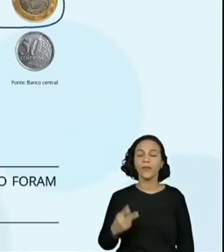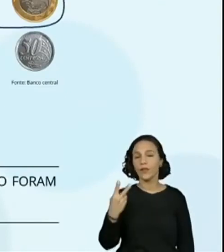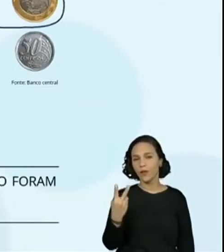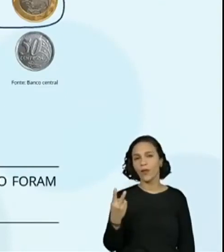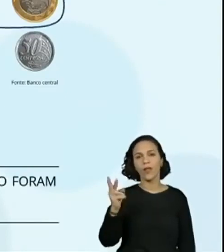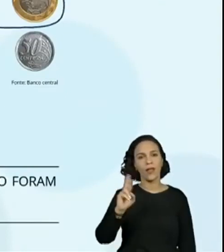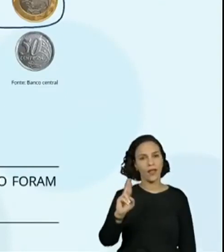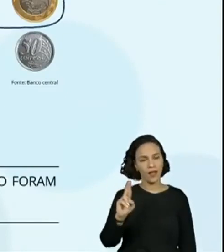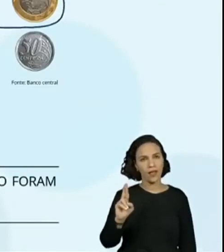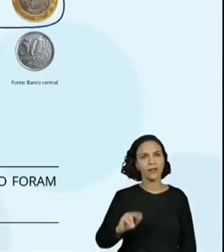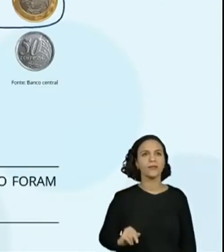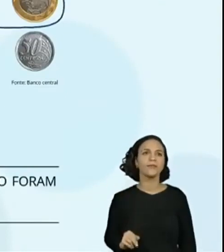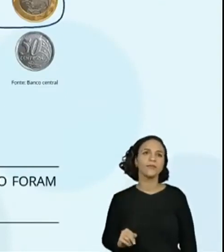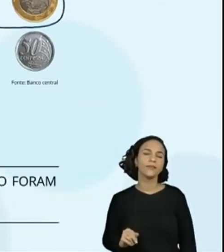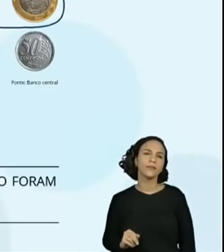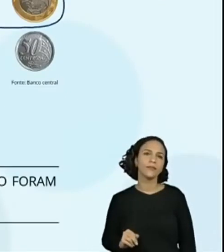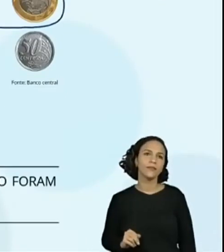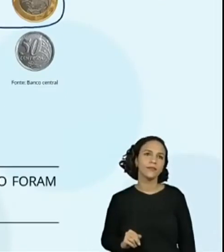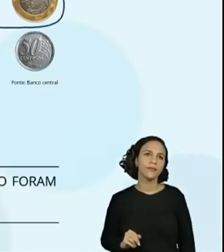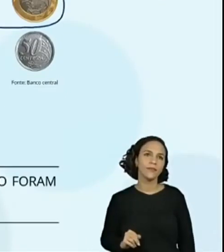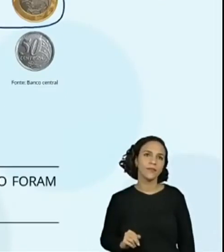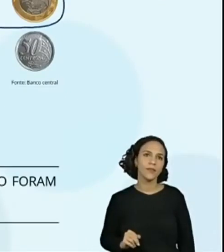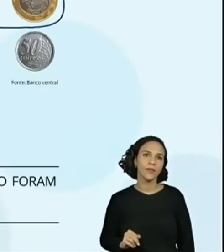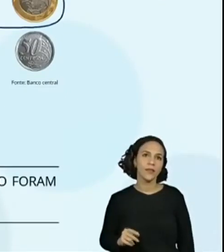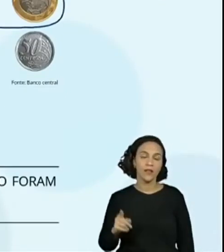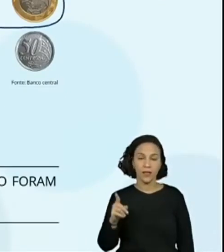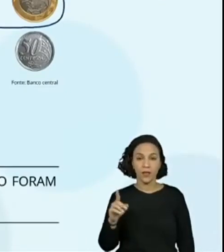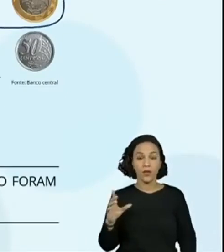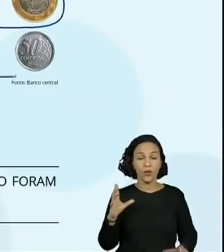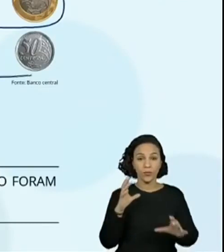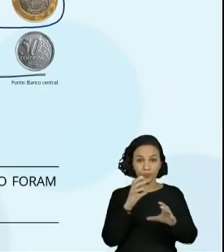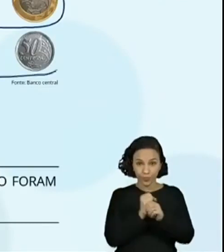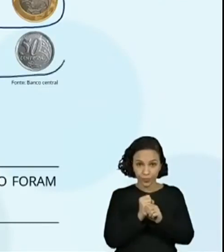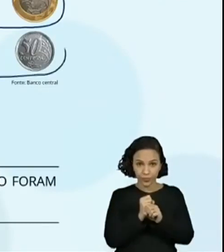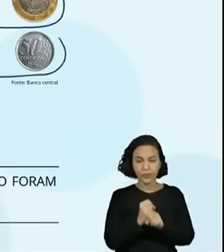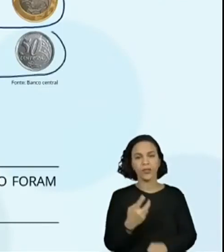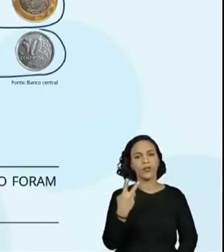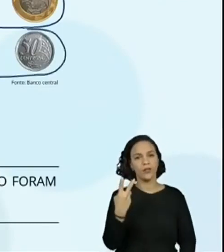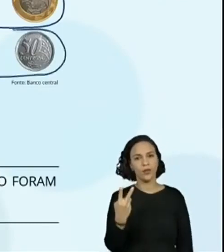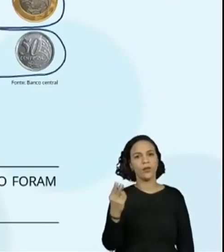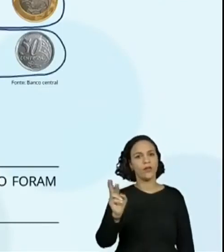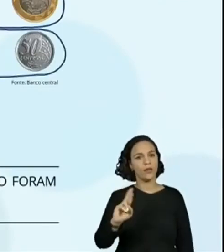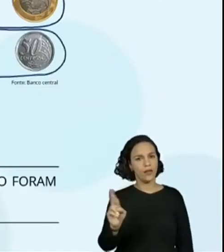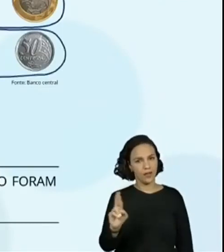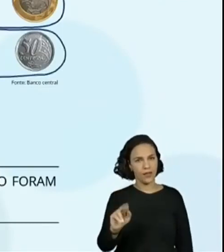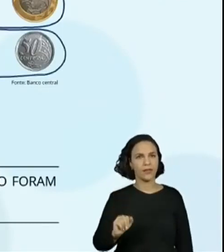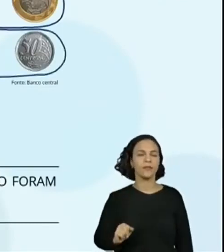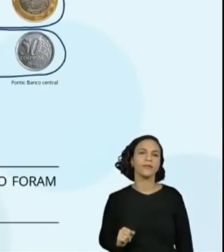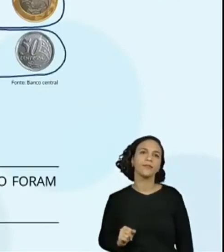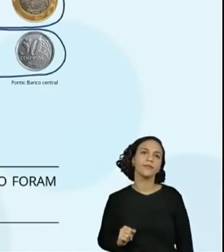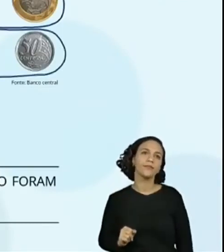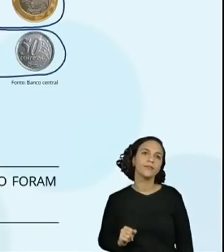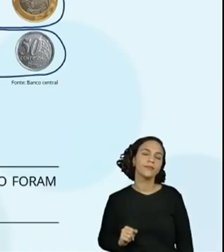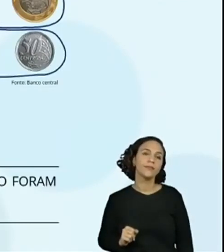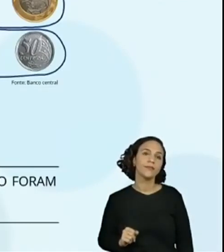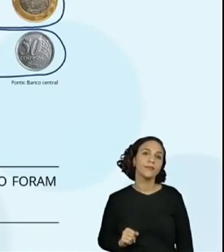dois reais, quatro moedas de 50 centavos formam dois reais,